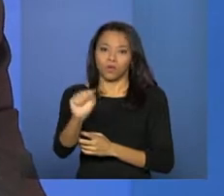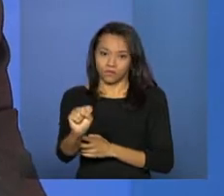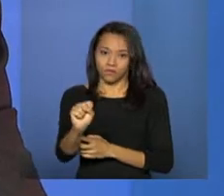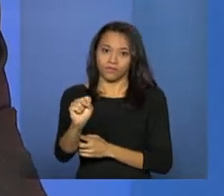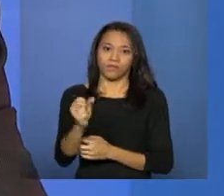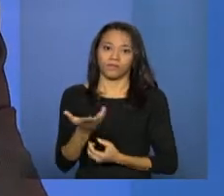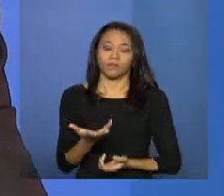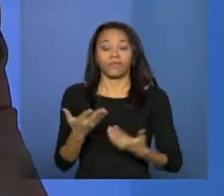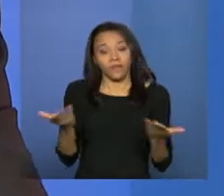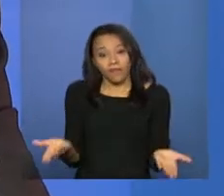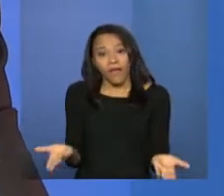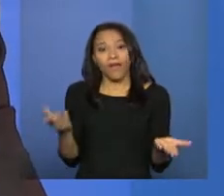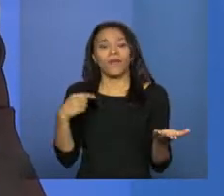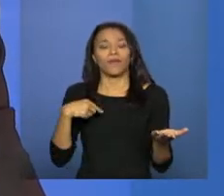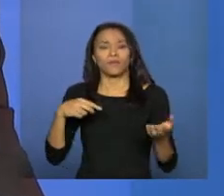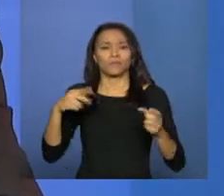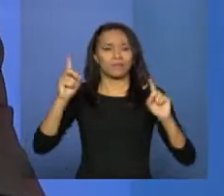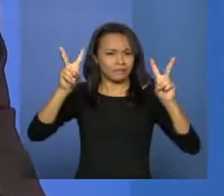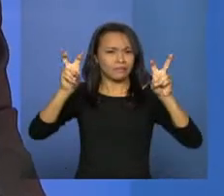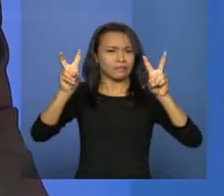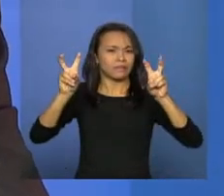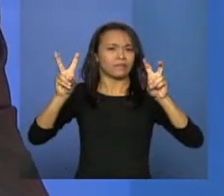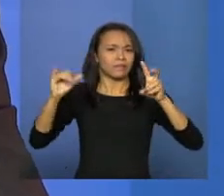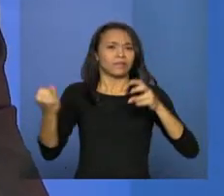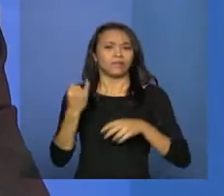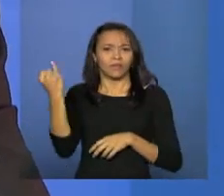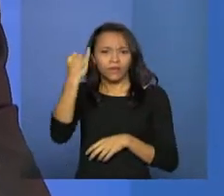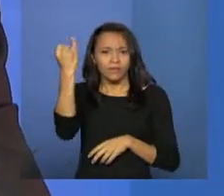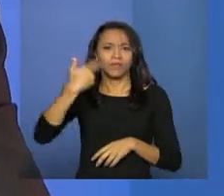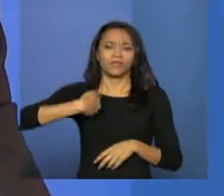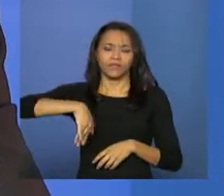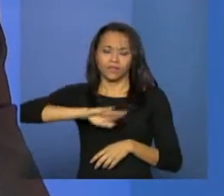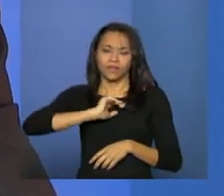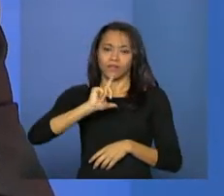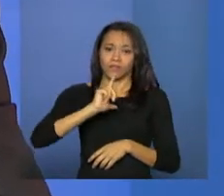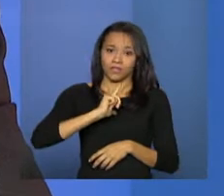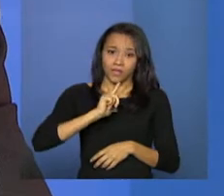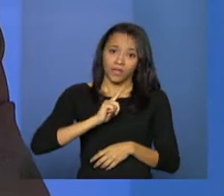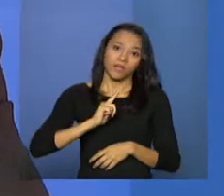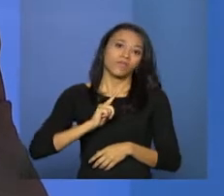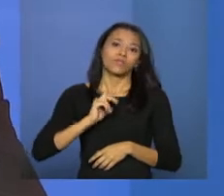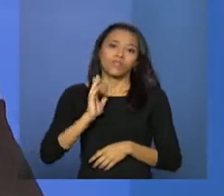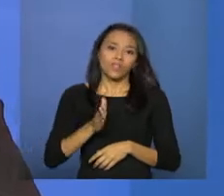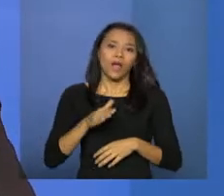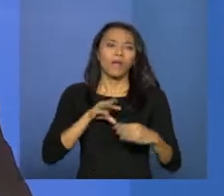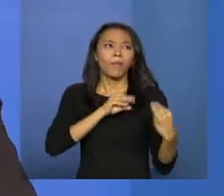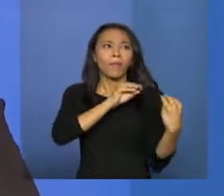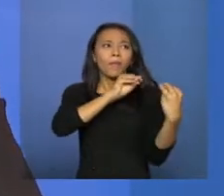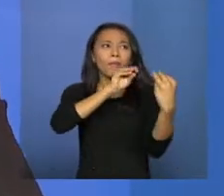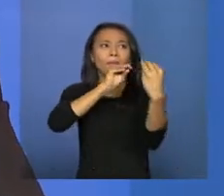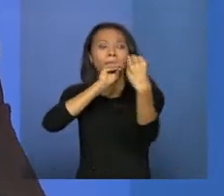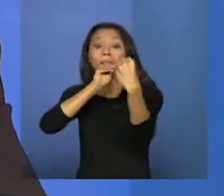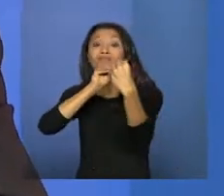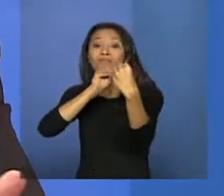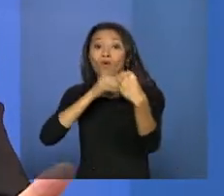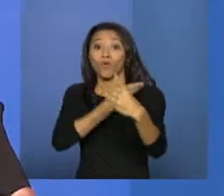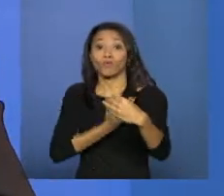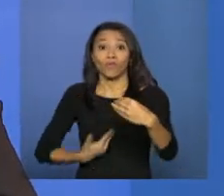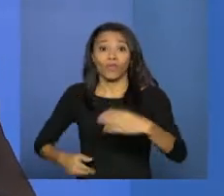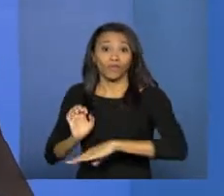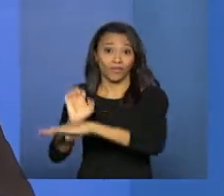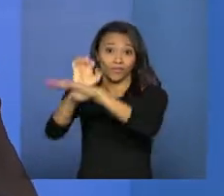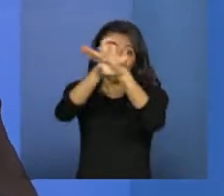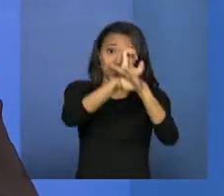social. Então, essa é uma discussão importante que a gente tem desenvolvido com os governos de Estado. Outras